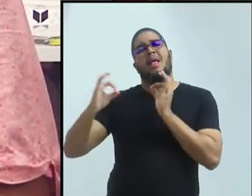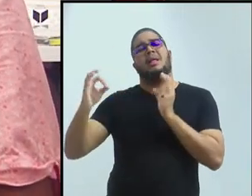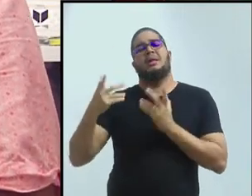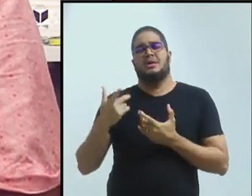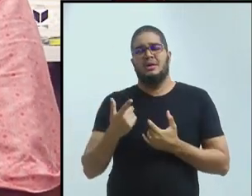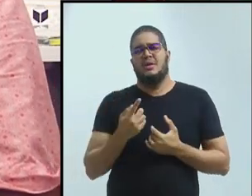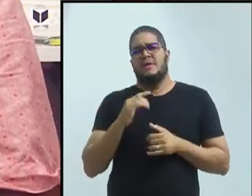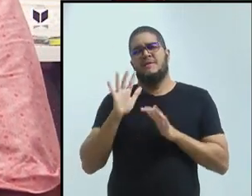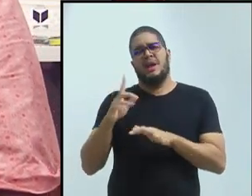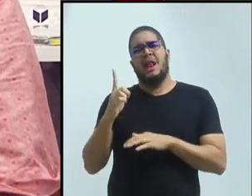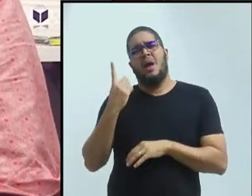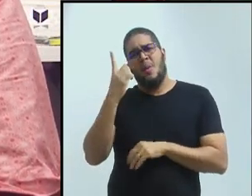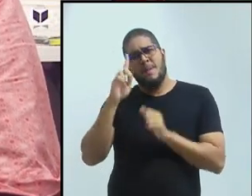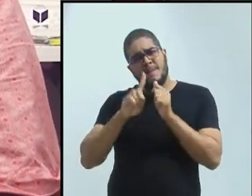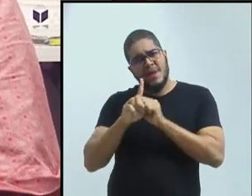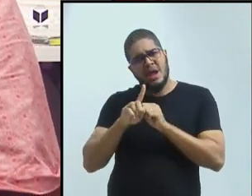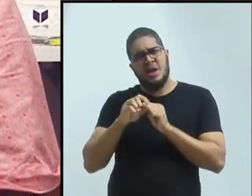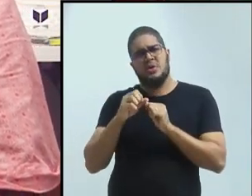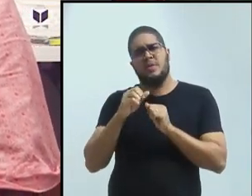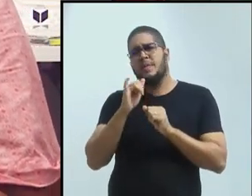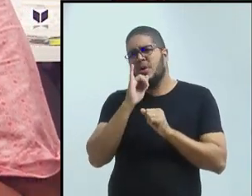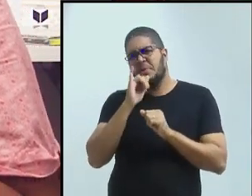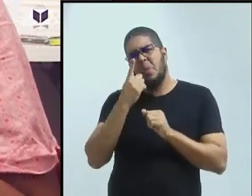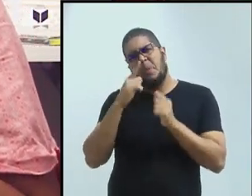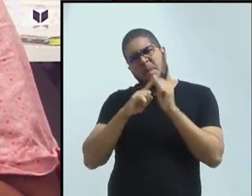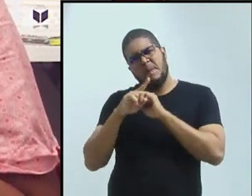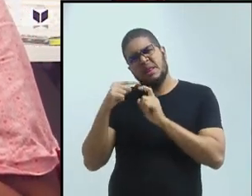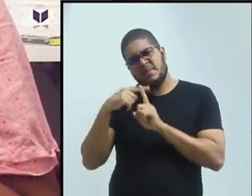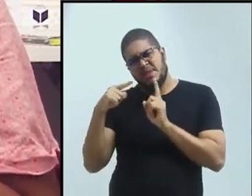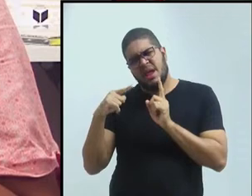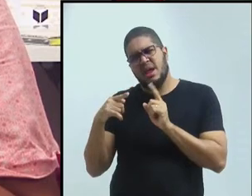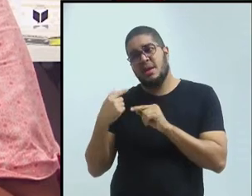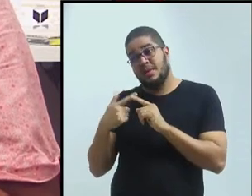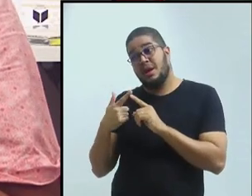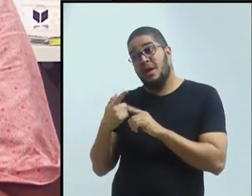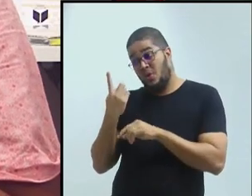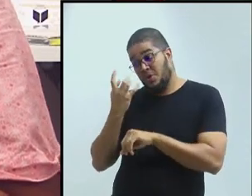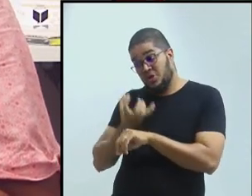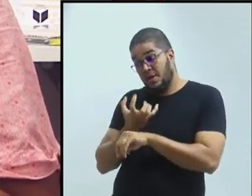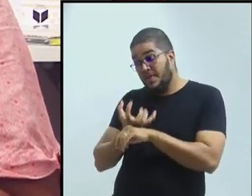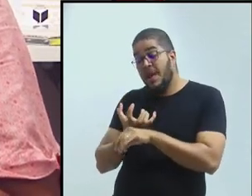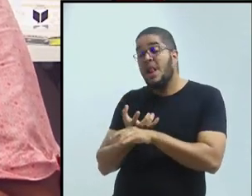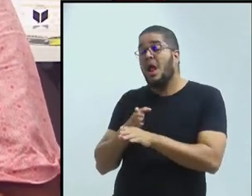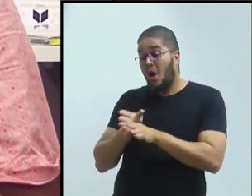ministra uma disciplina, você orienta olho no olho, que é muito